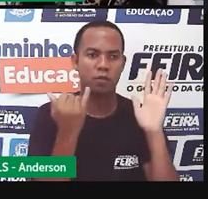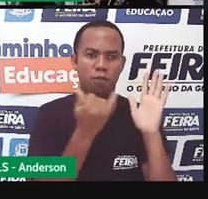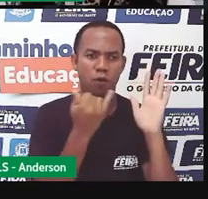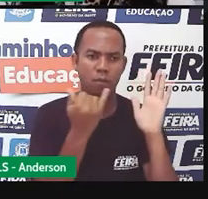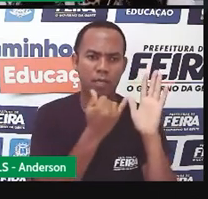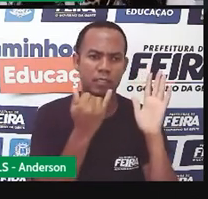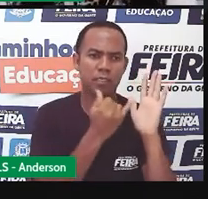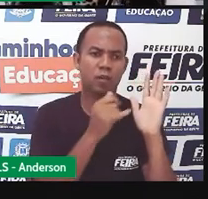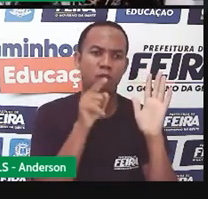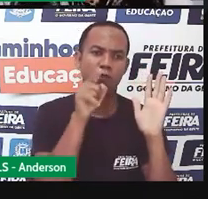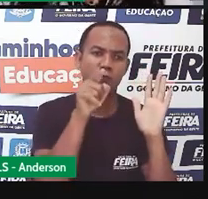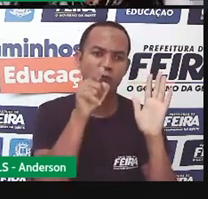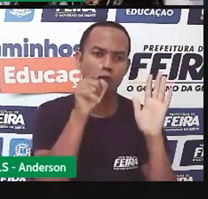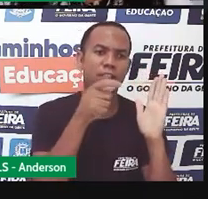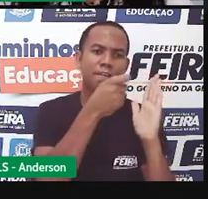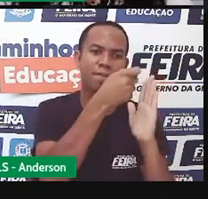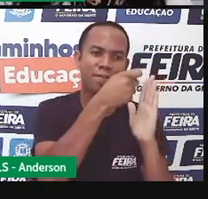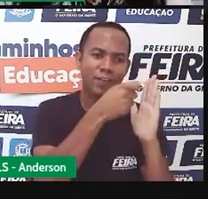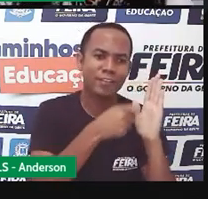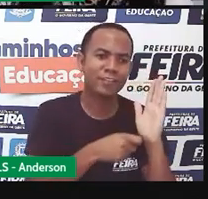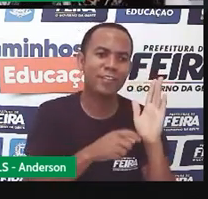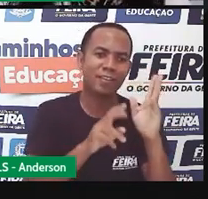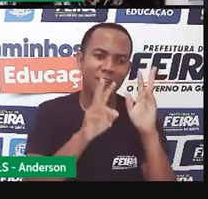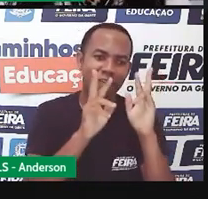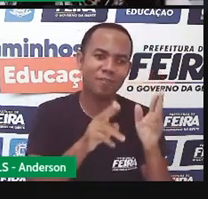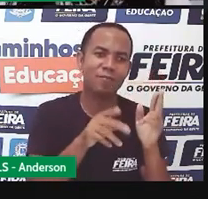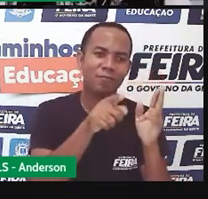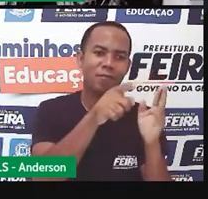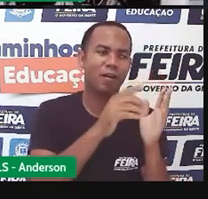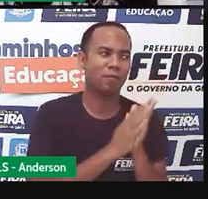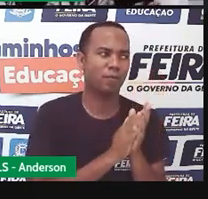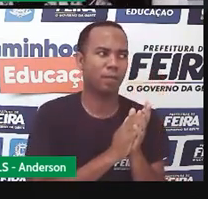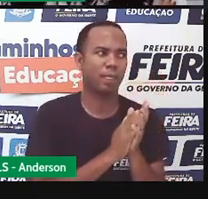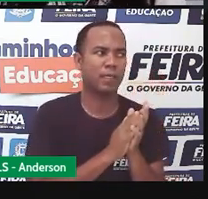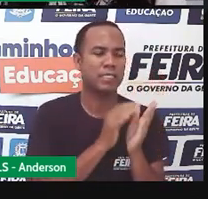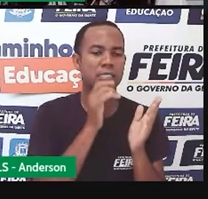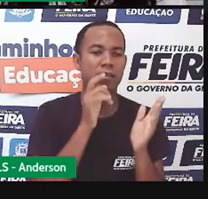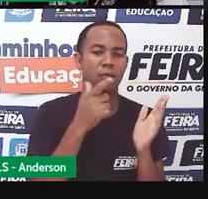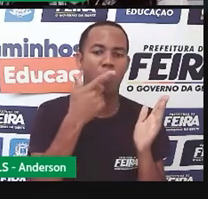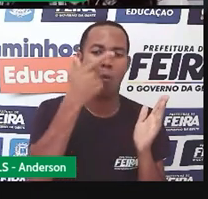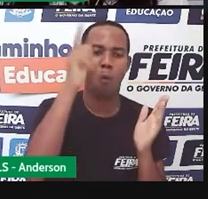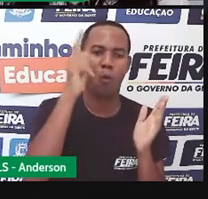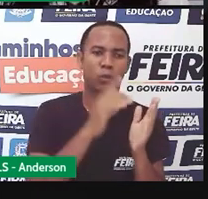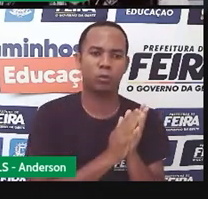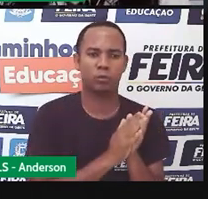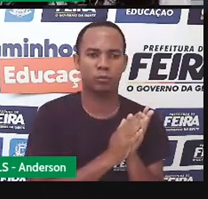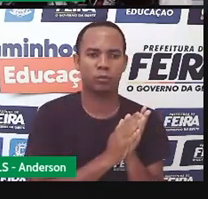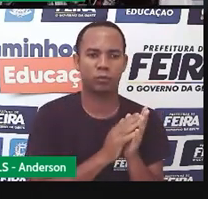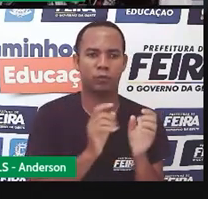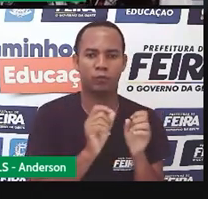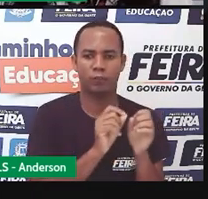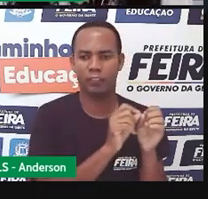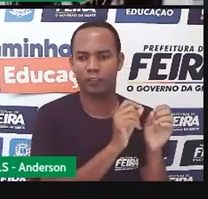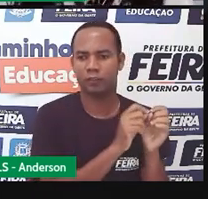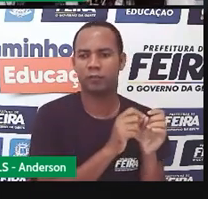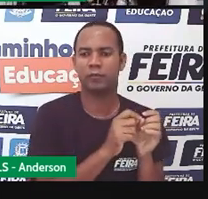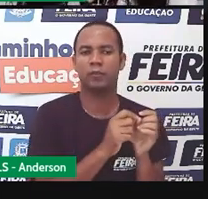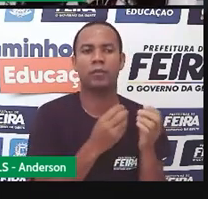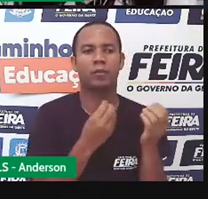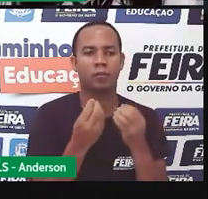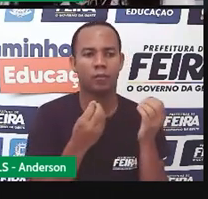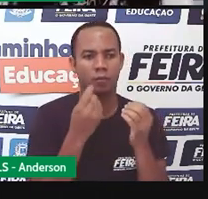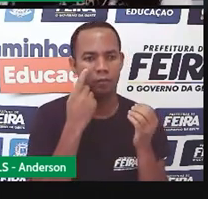vai produzir o seu texto da mesma forma como você produziu os outros textos que nós fizemos nas últimas aulas.